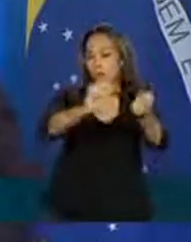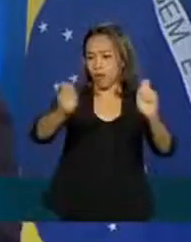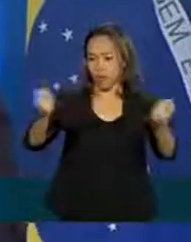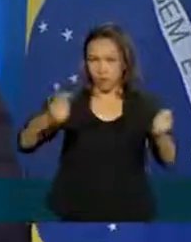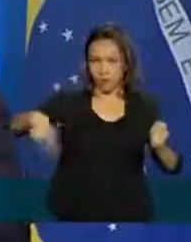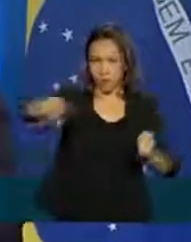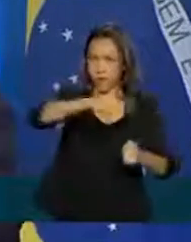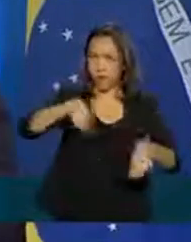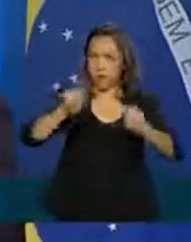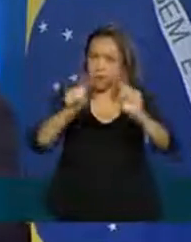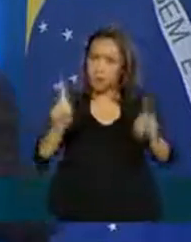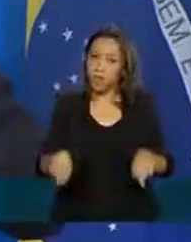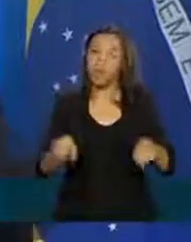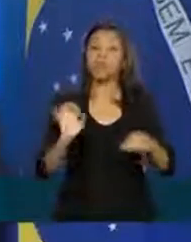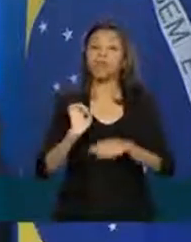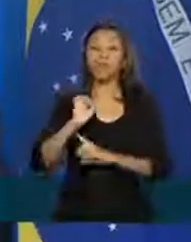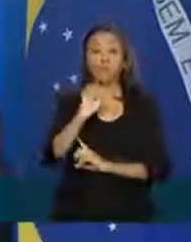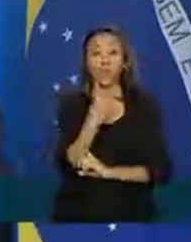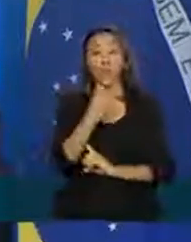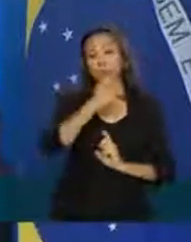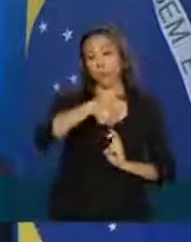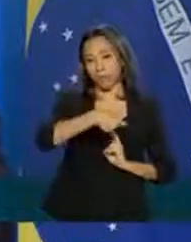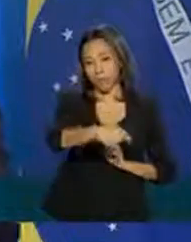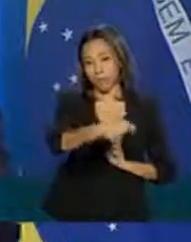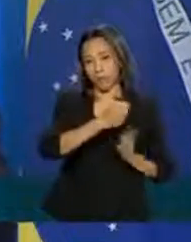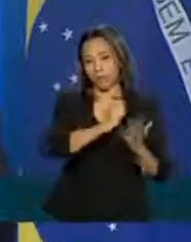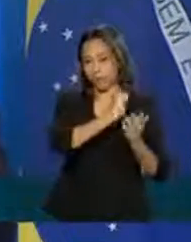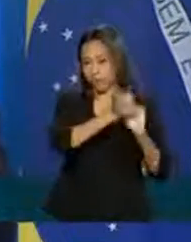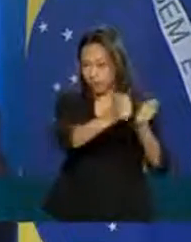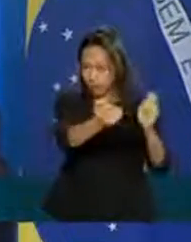O programa financia dois meses de folhas de pagamento